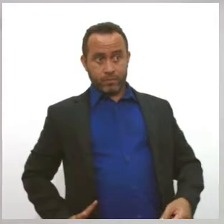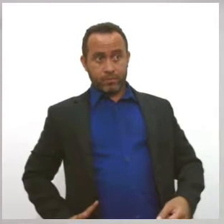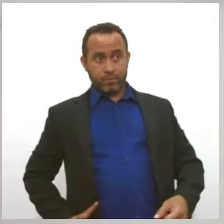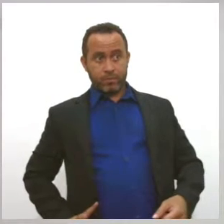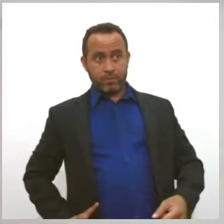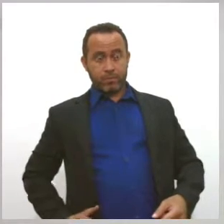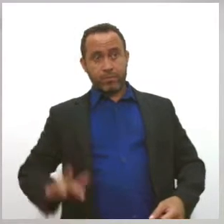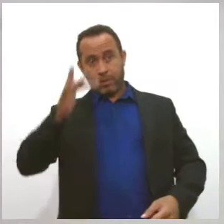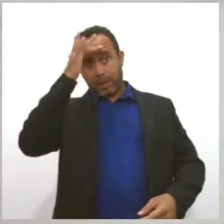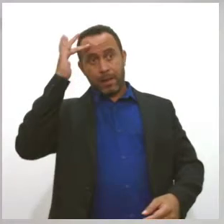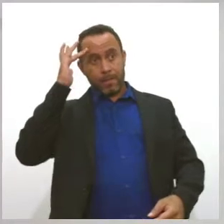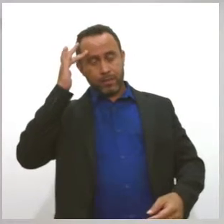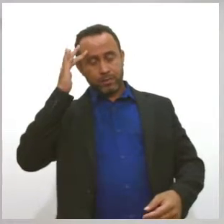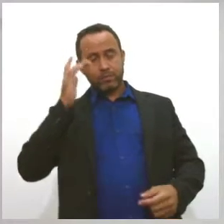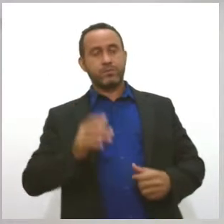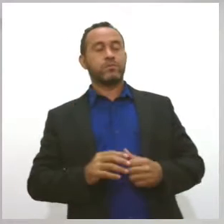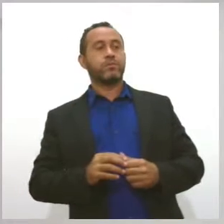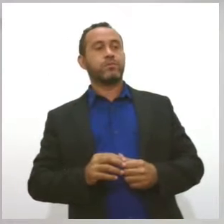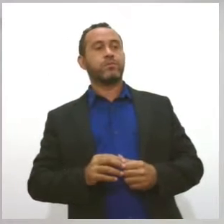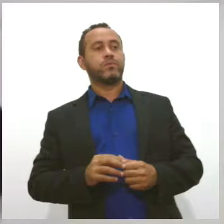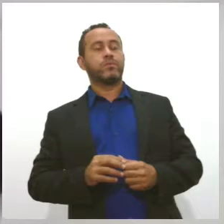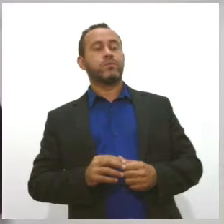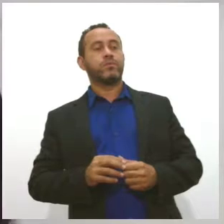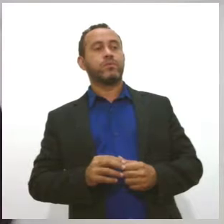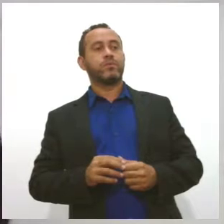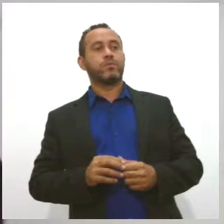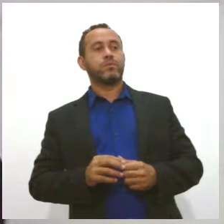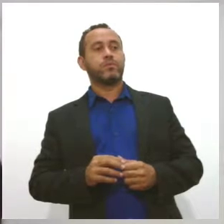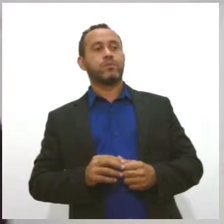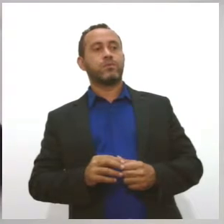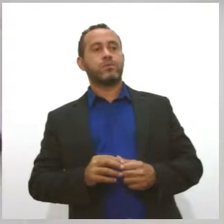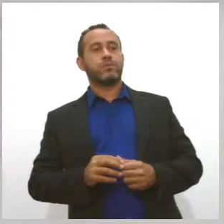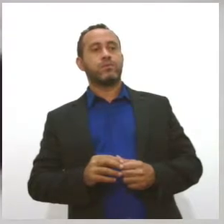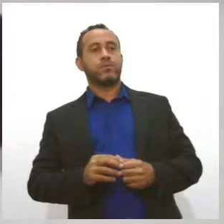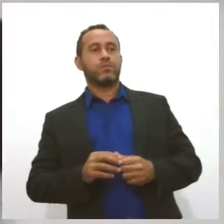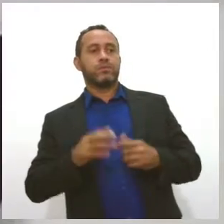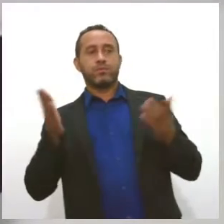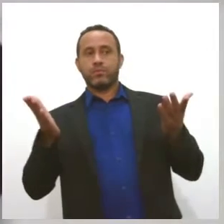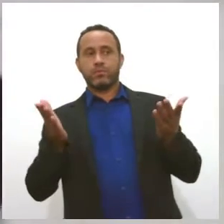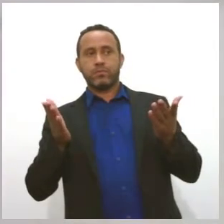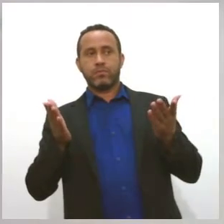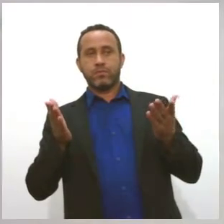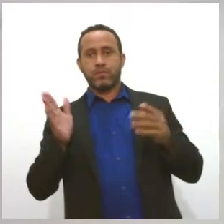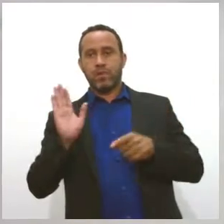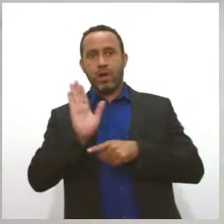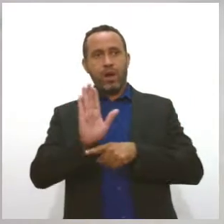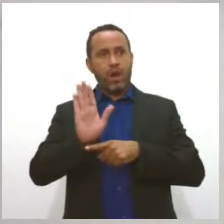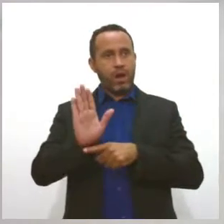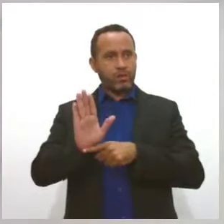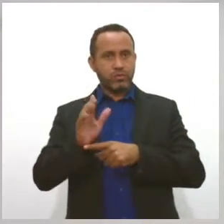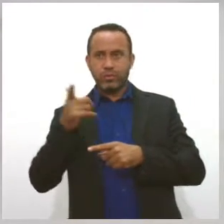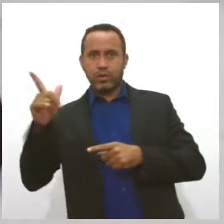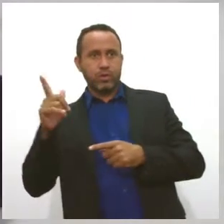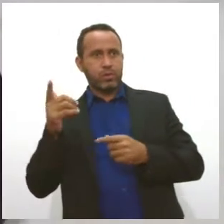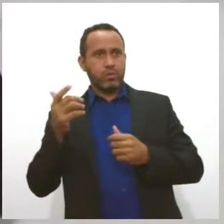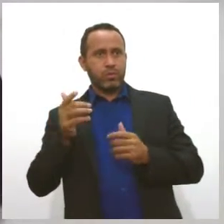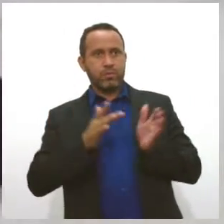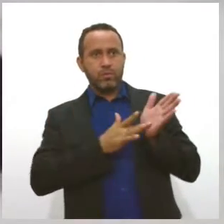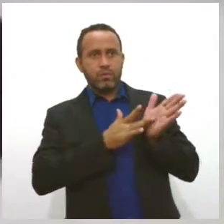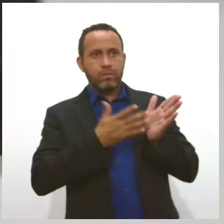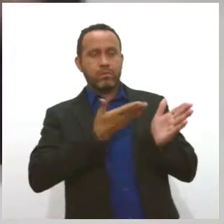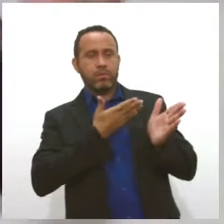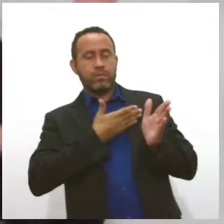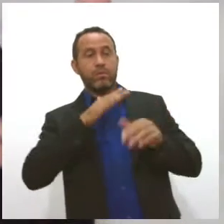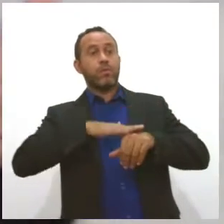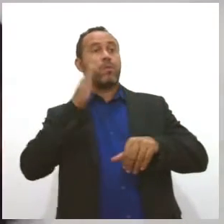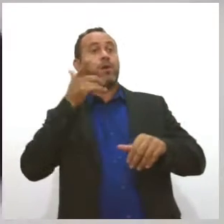candidato está não mais sujeito àquela ajuda de um candidato com muito voto, por